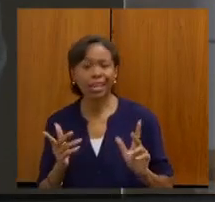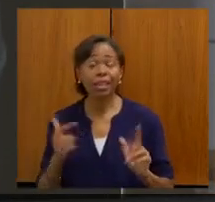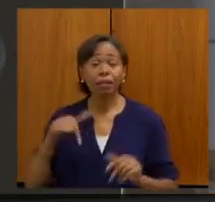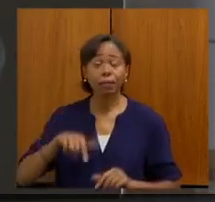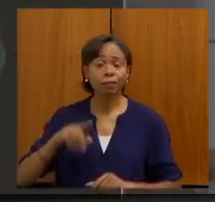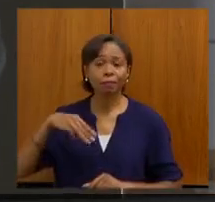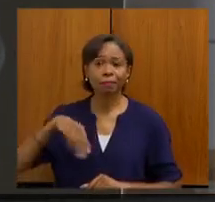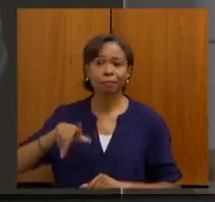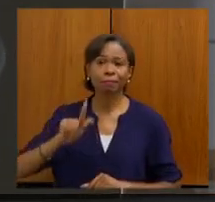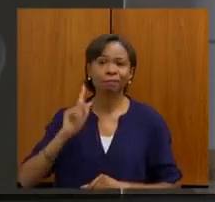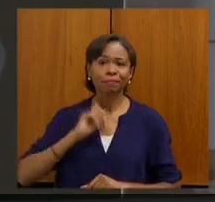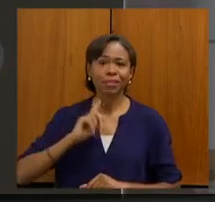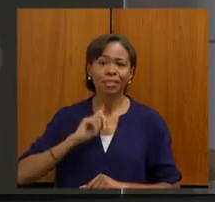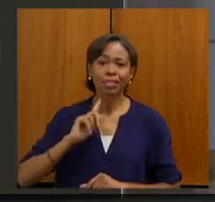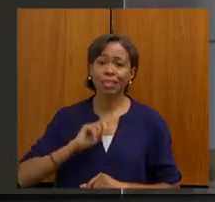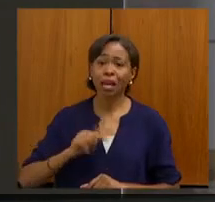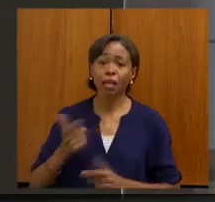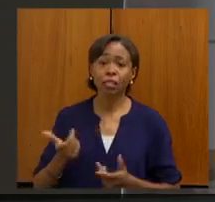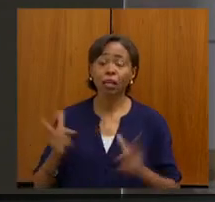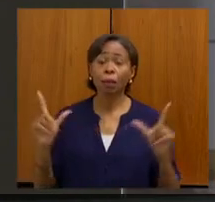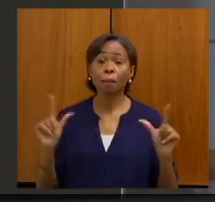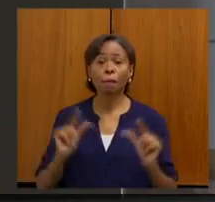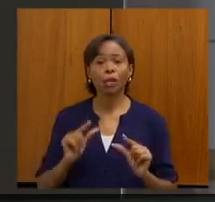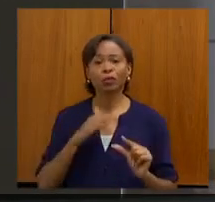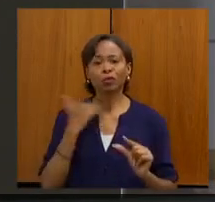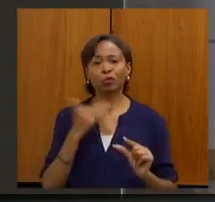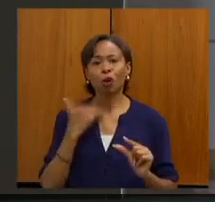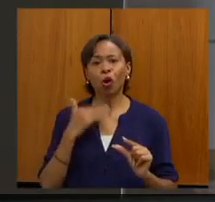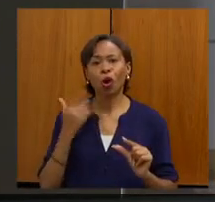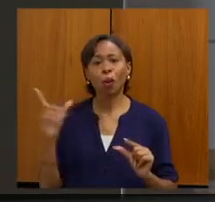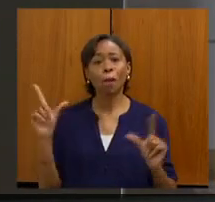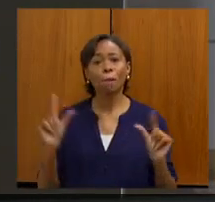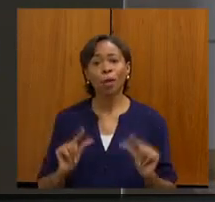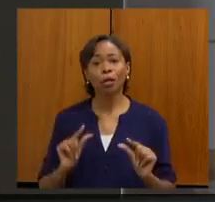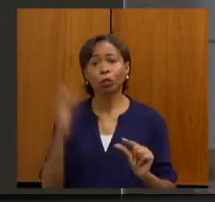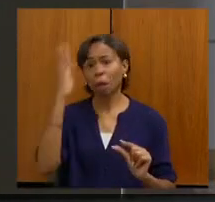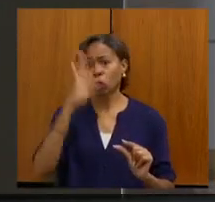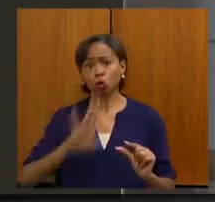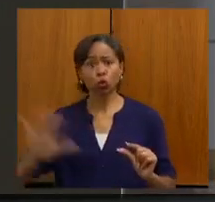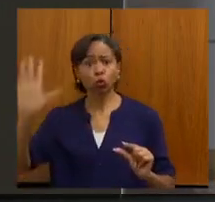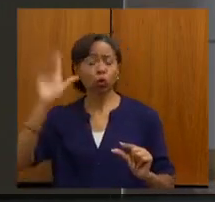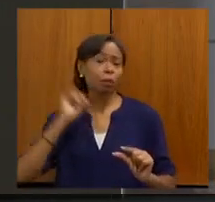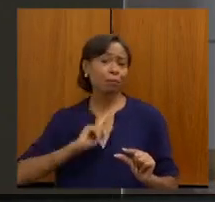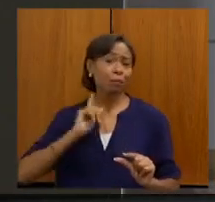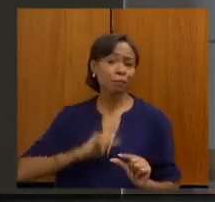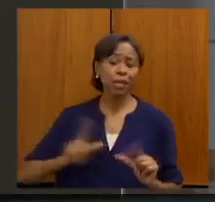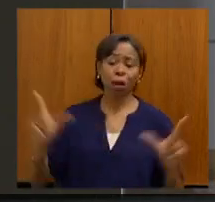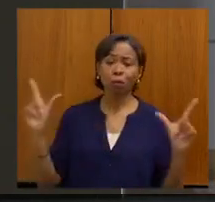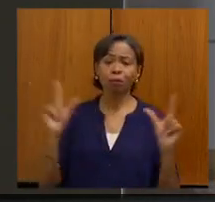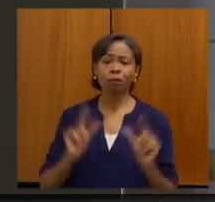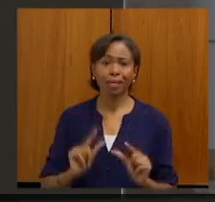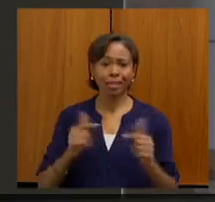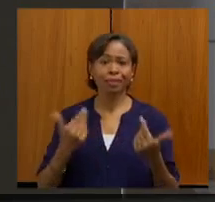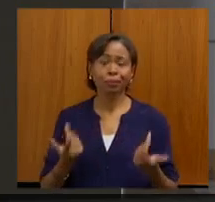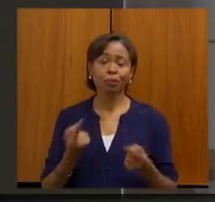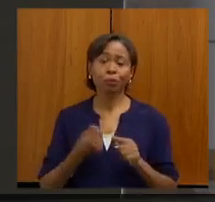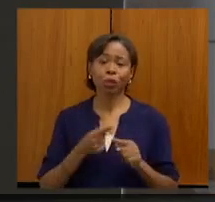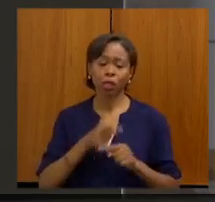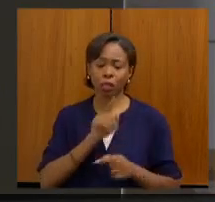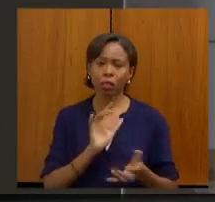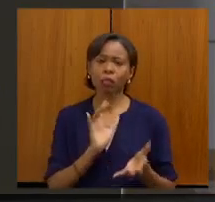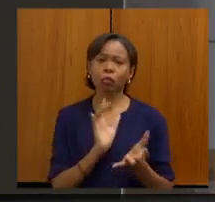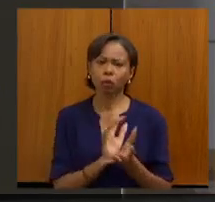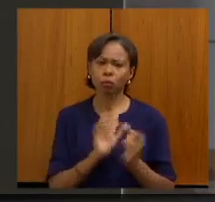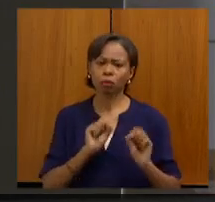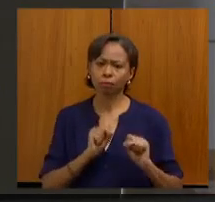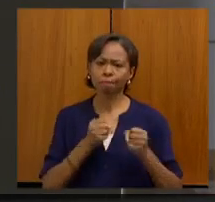estados de menor mortalidade a nível Brasil. Ou seja, é uma equipe dedicada, que debruça e que busca